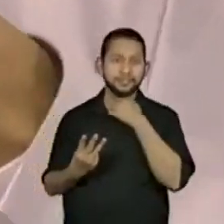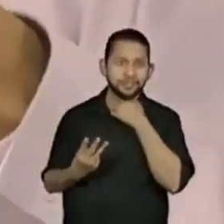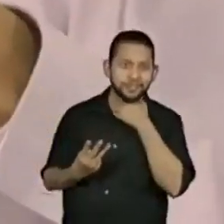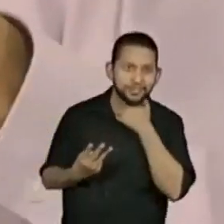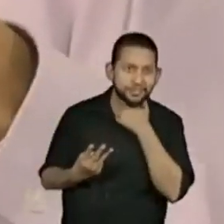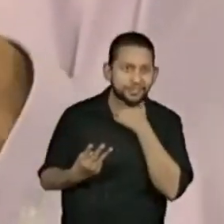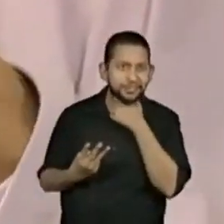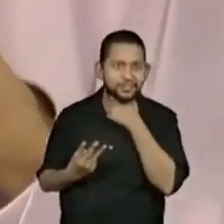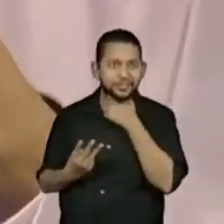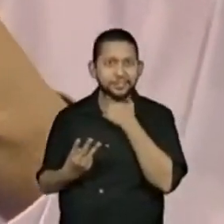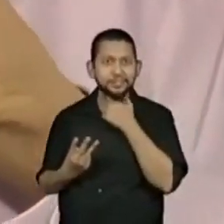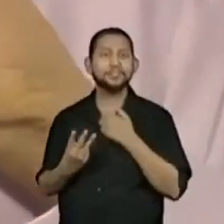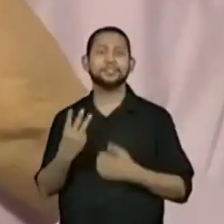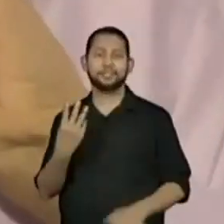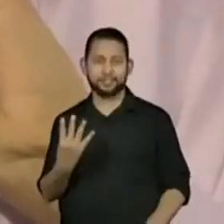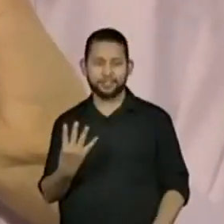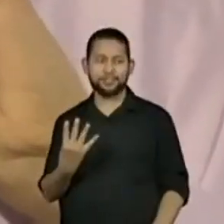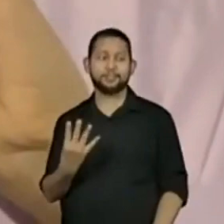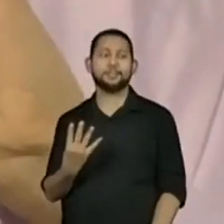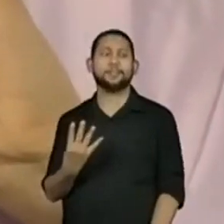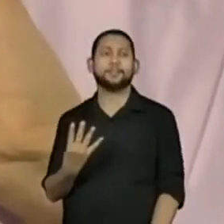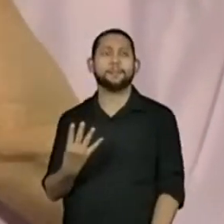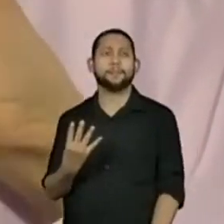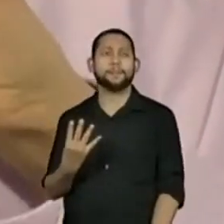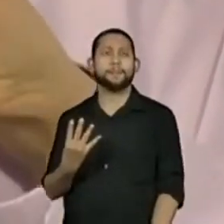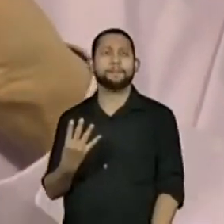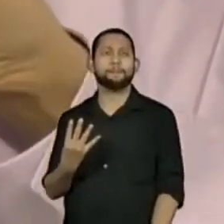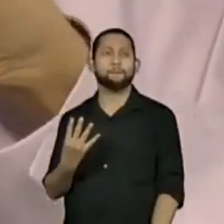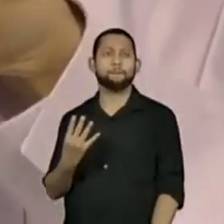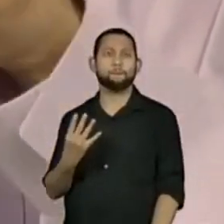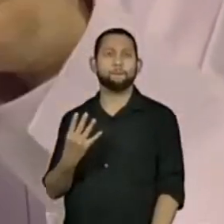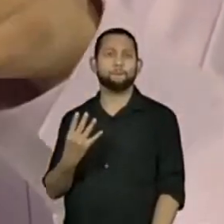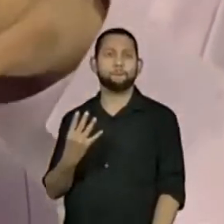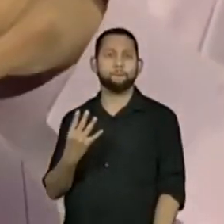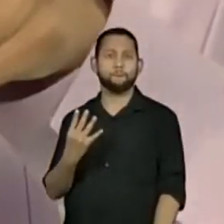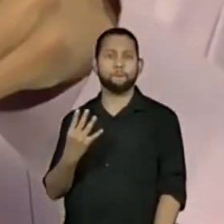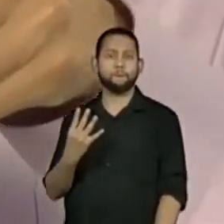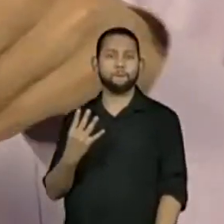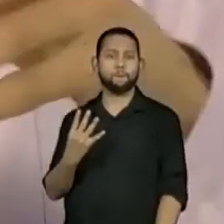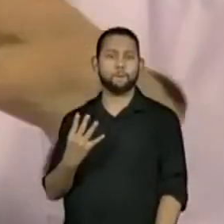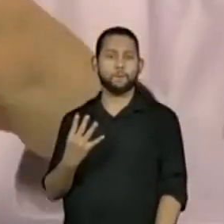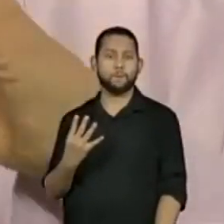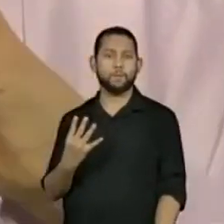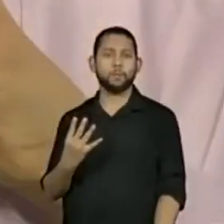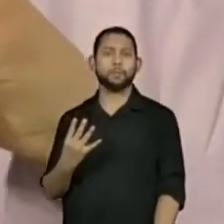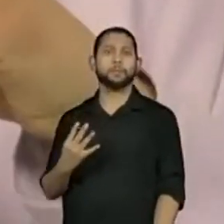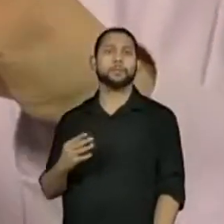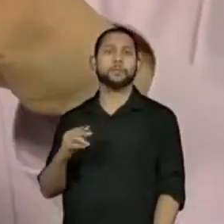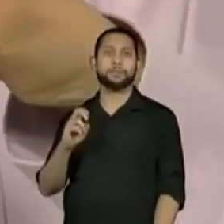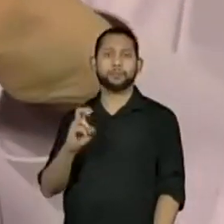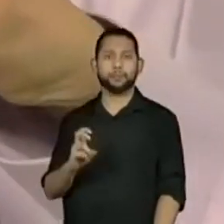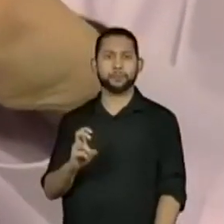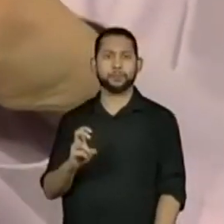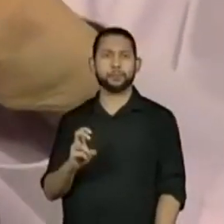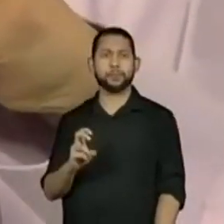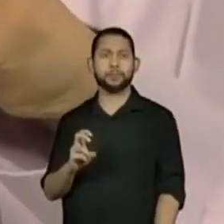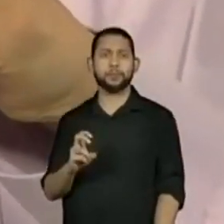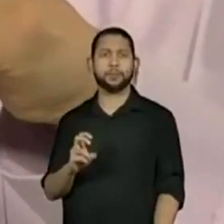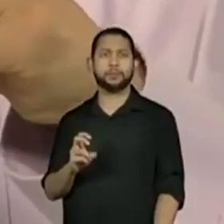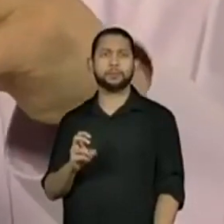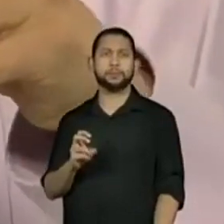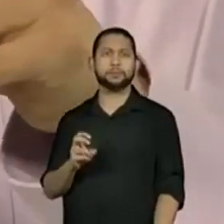Exploramos também a face 3, a face 4, face 5,